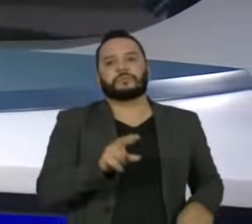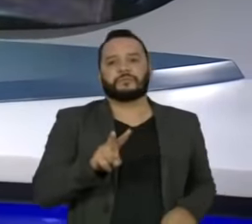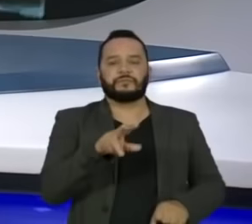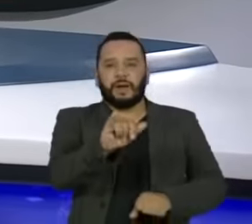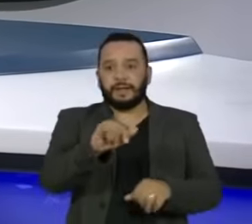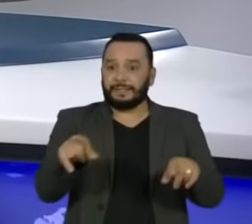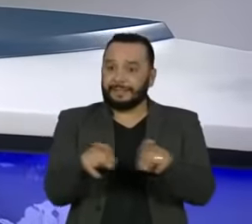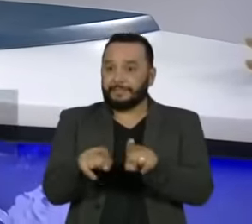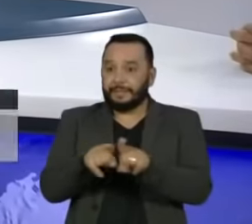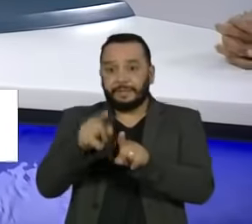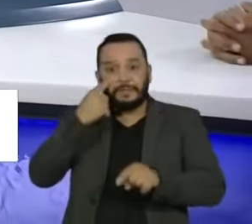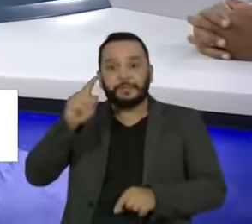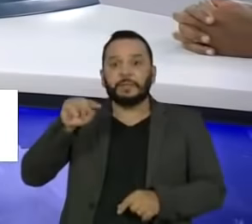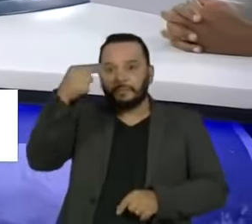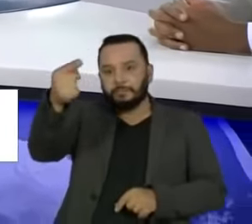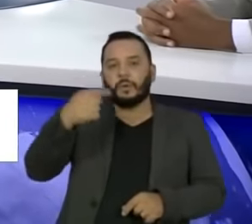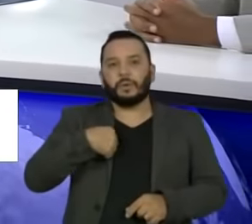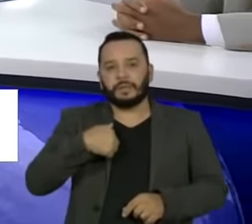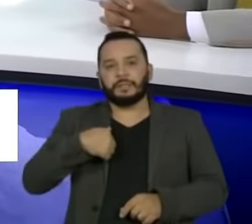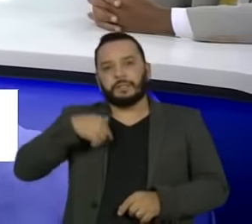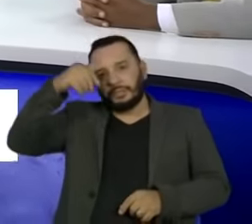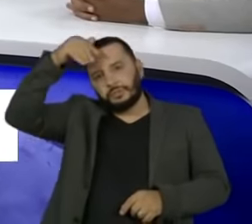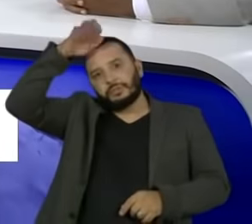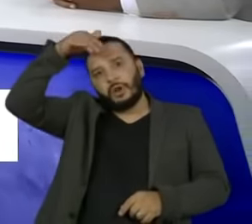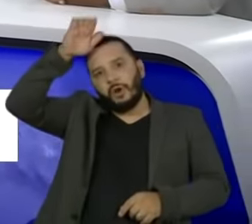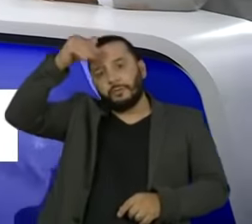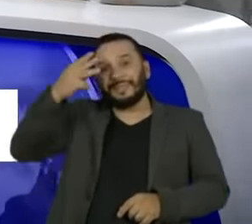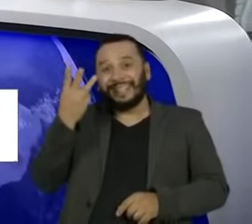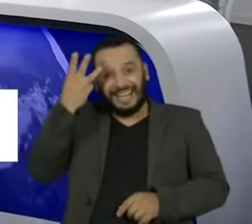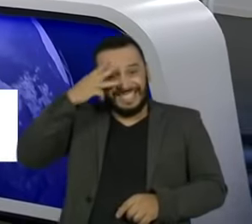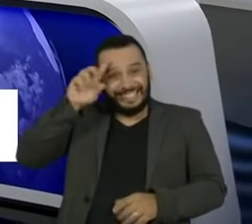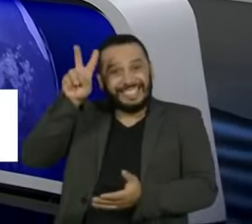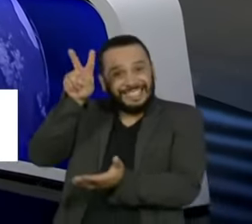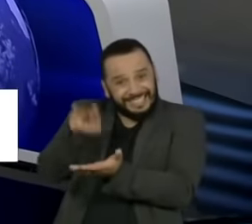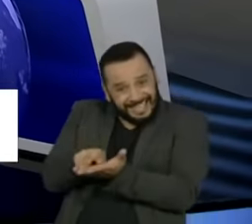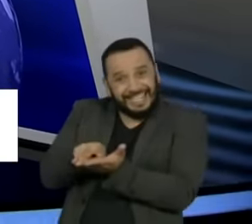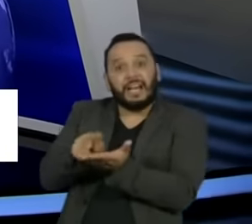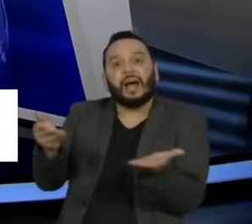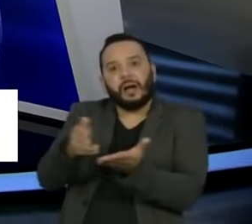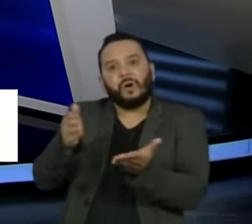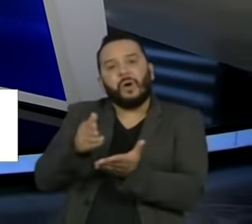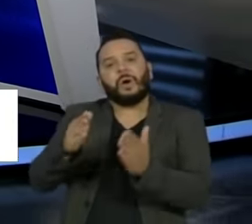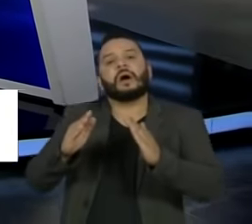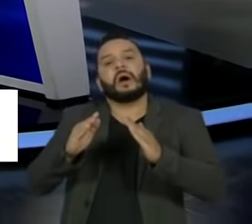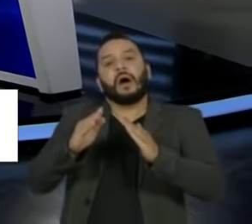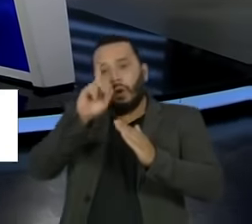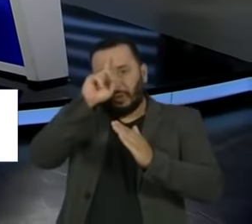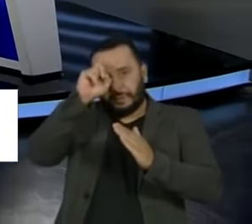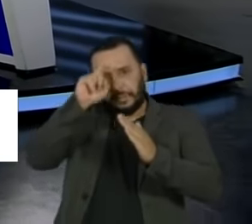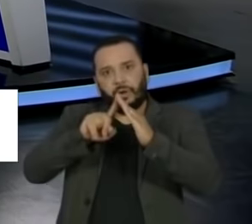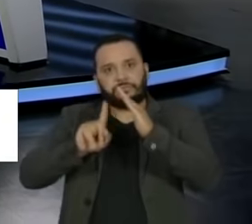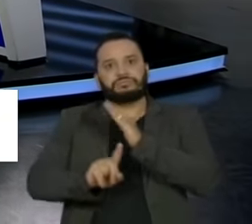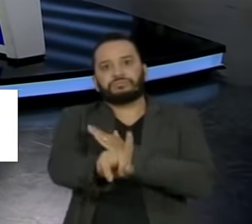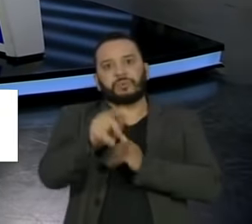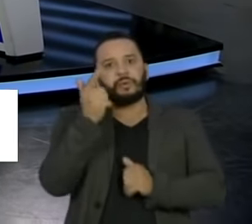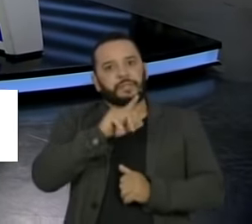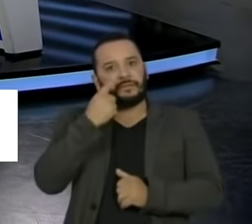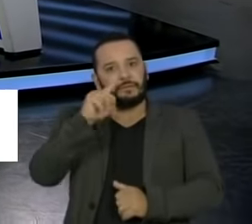ainda, o presidente Donald Trump deixa o hospital após três dias internados. Detalhes nós vamos mostrar já já.